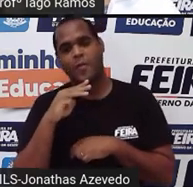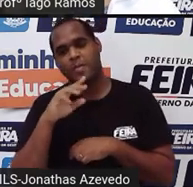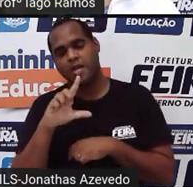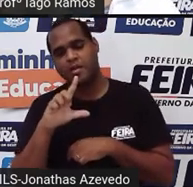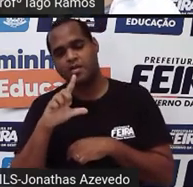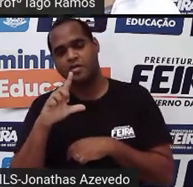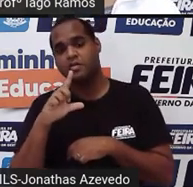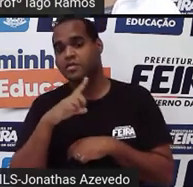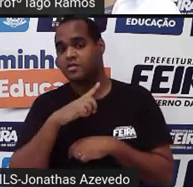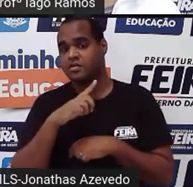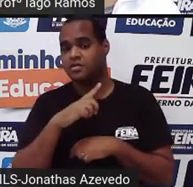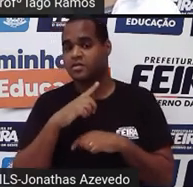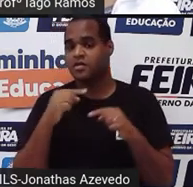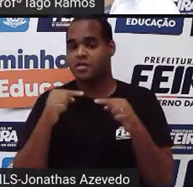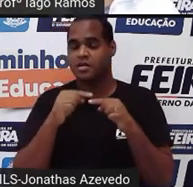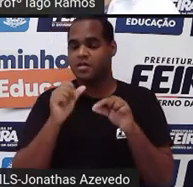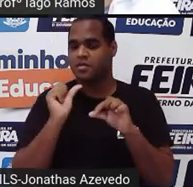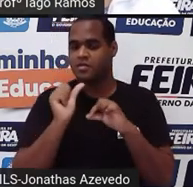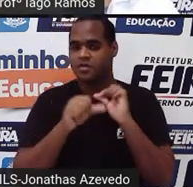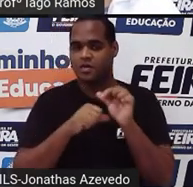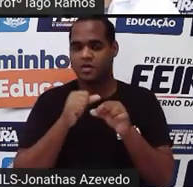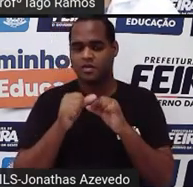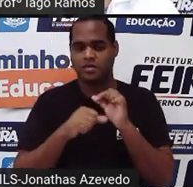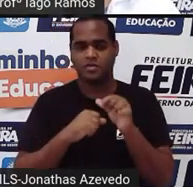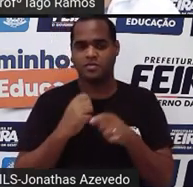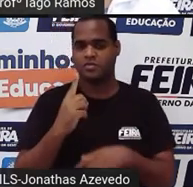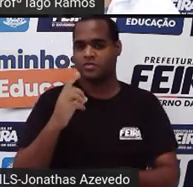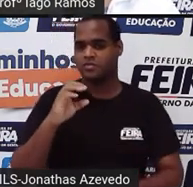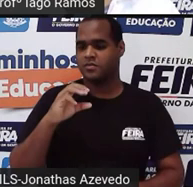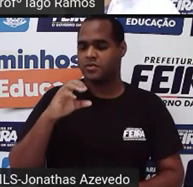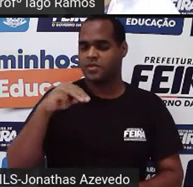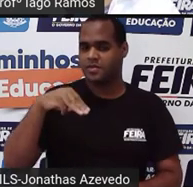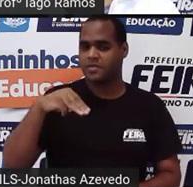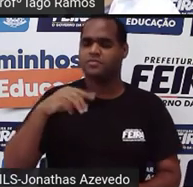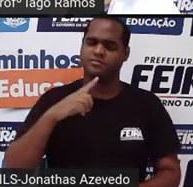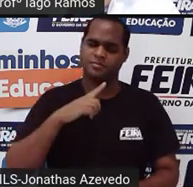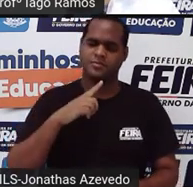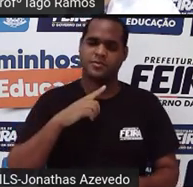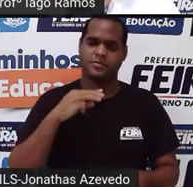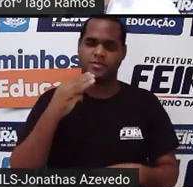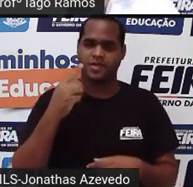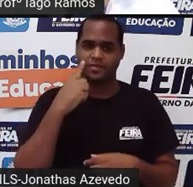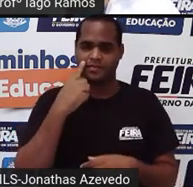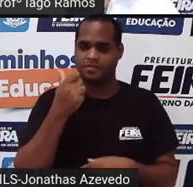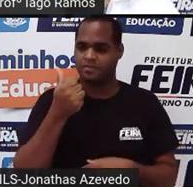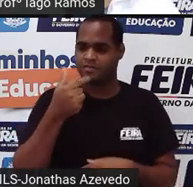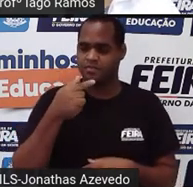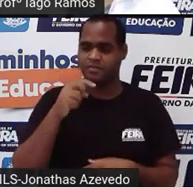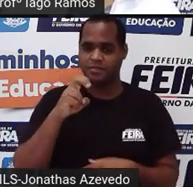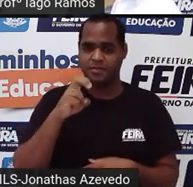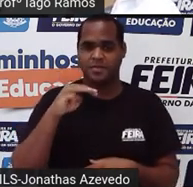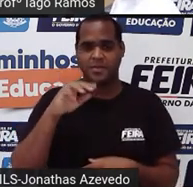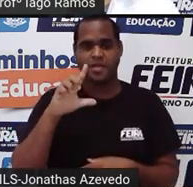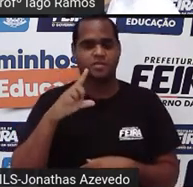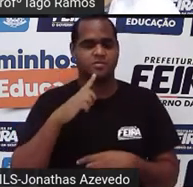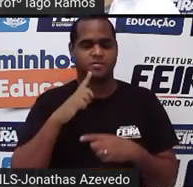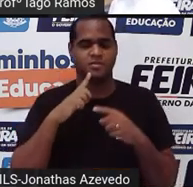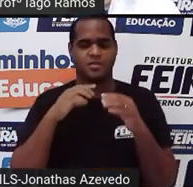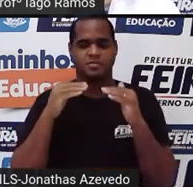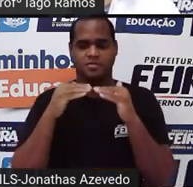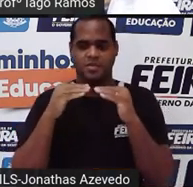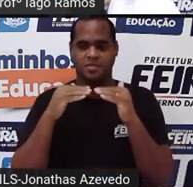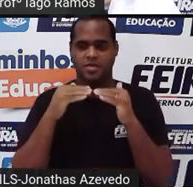a gente vai trocando por 1 centímetro cúbico. Como são 175, aparece